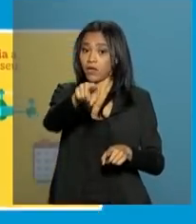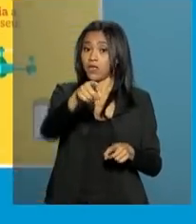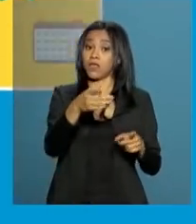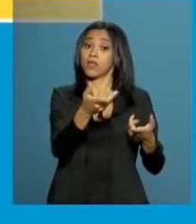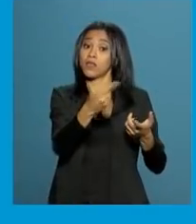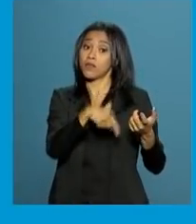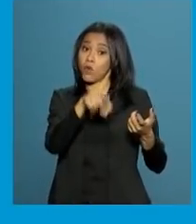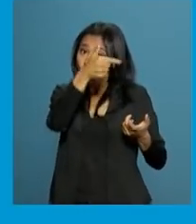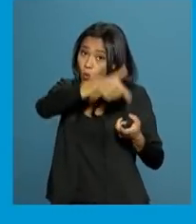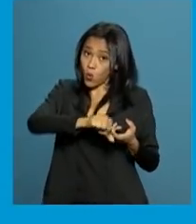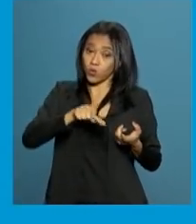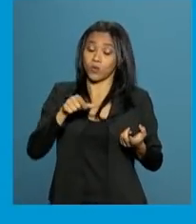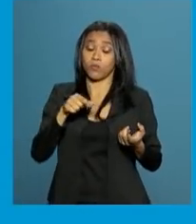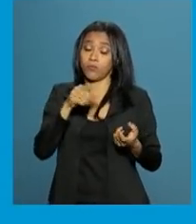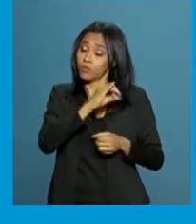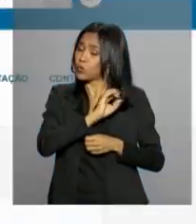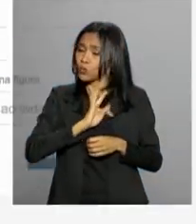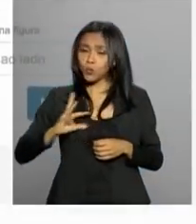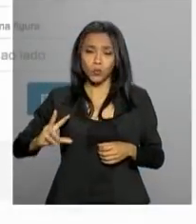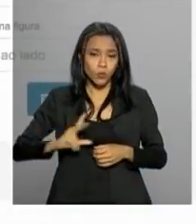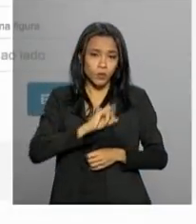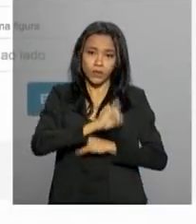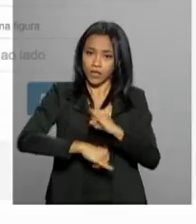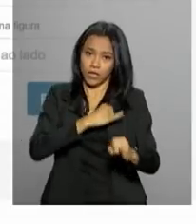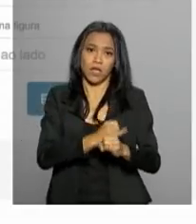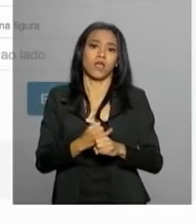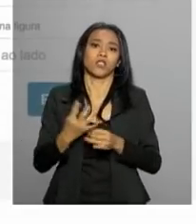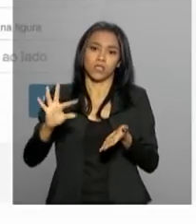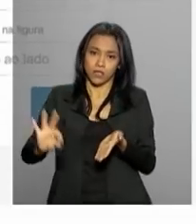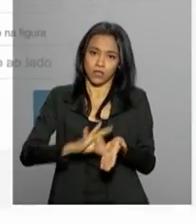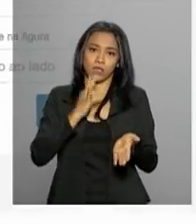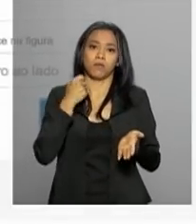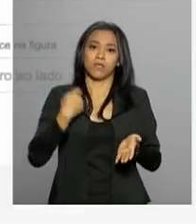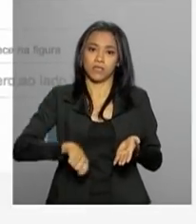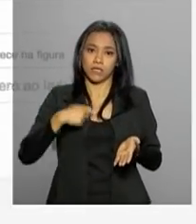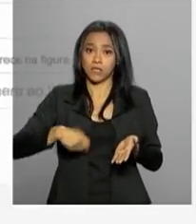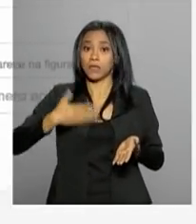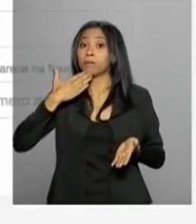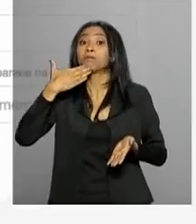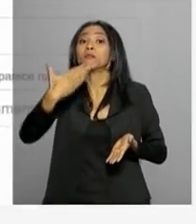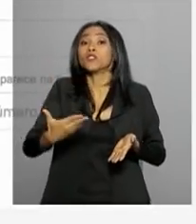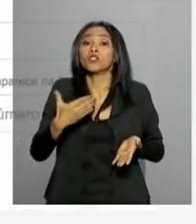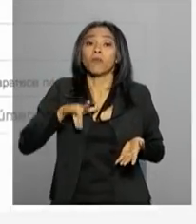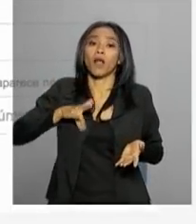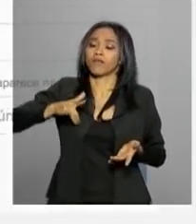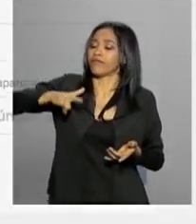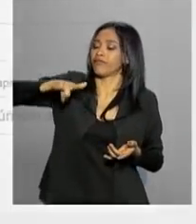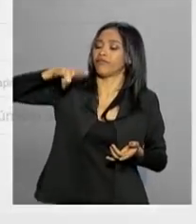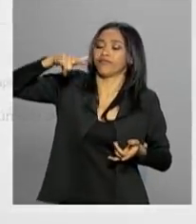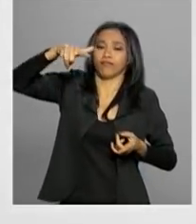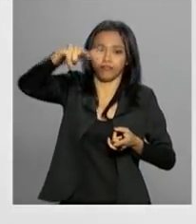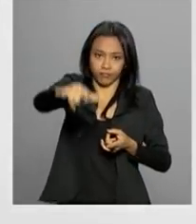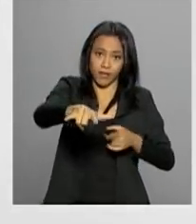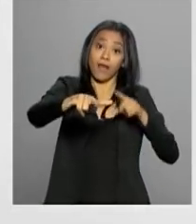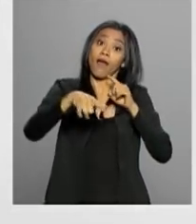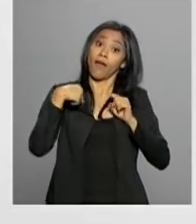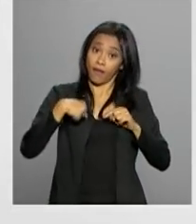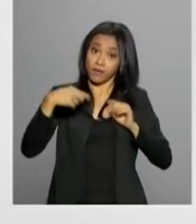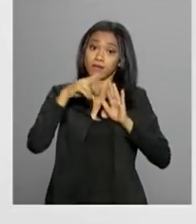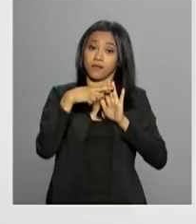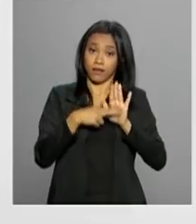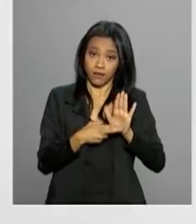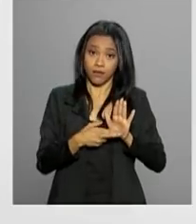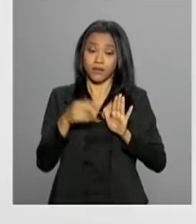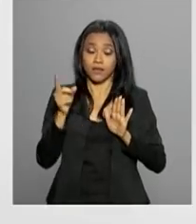pela internet. Em todos os voos também é preciso pedir autorização do DSEA. Essas regras valem para